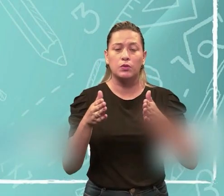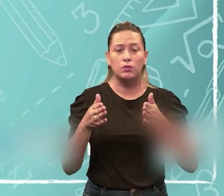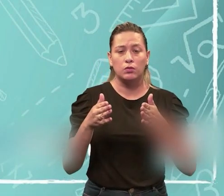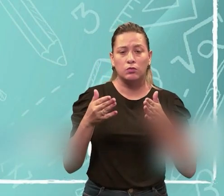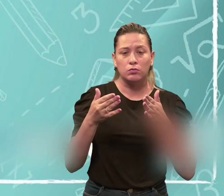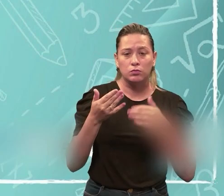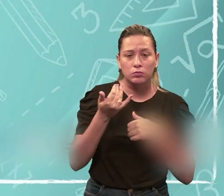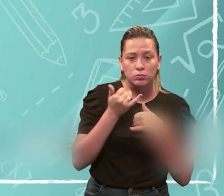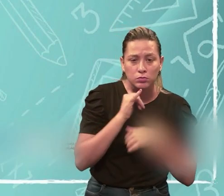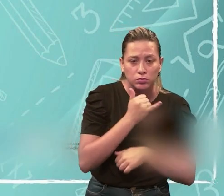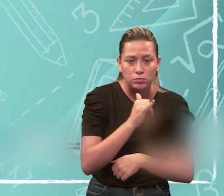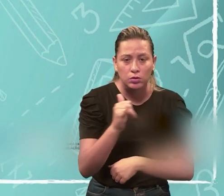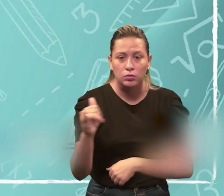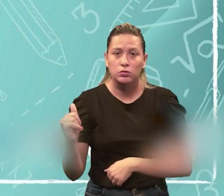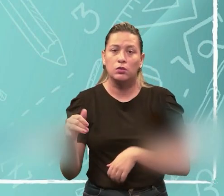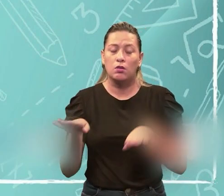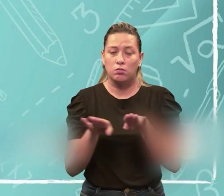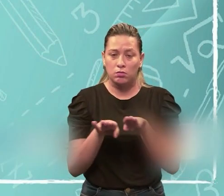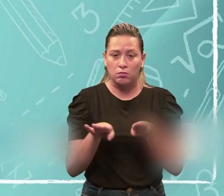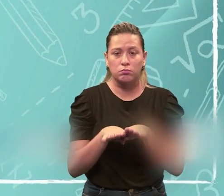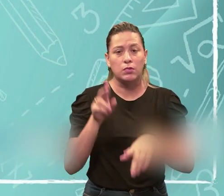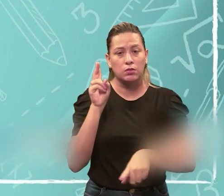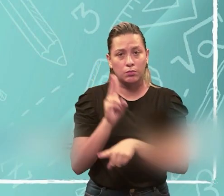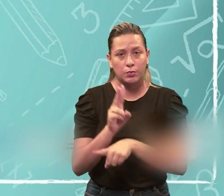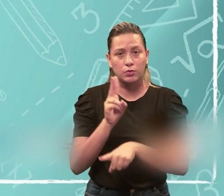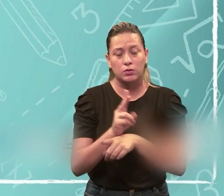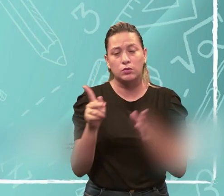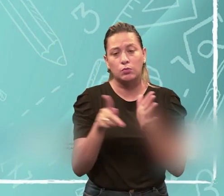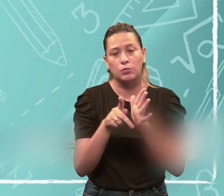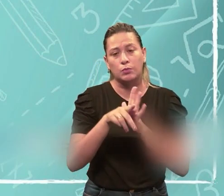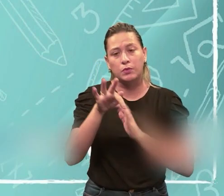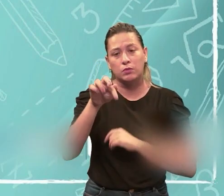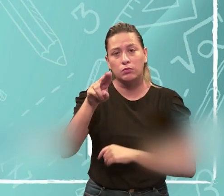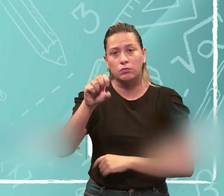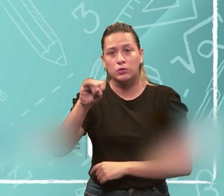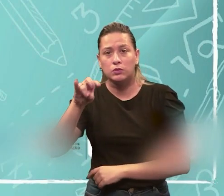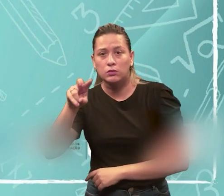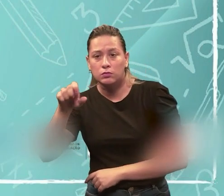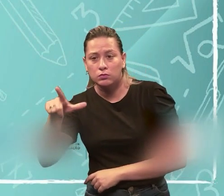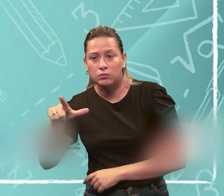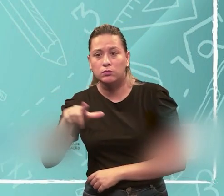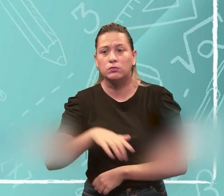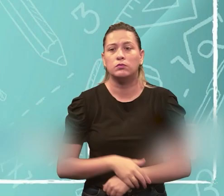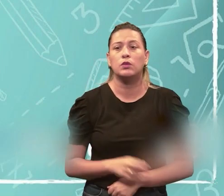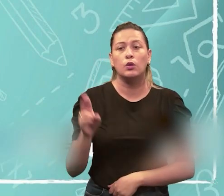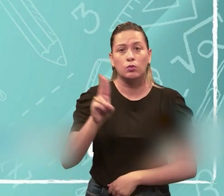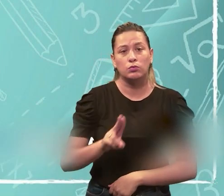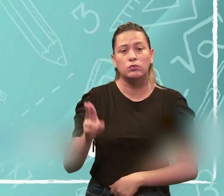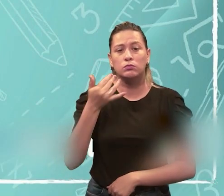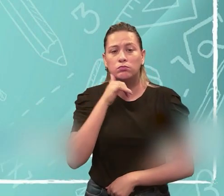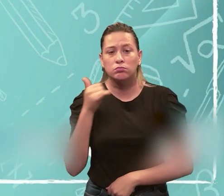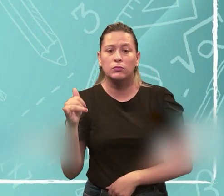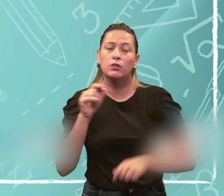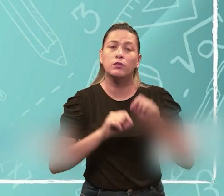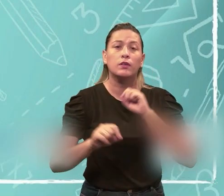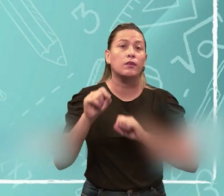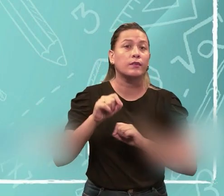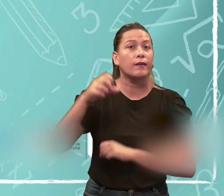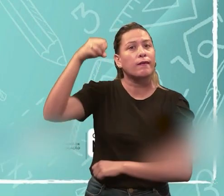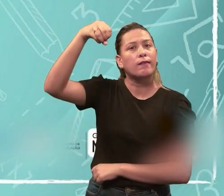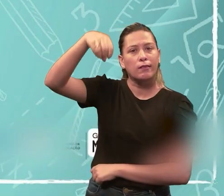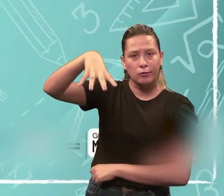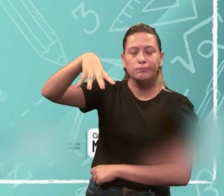condutor, de uma proteção, de um fusível, né, e um consumo do elétrico, né, que